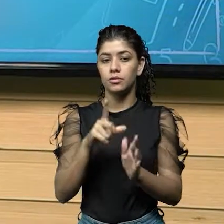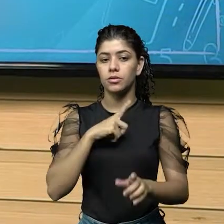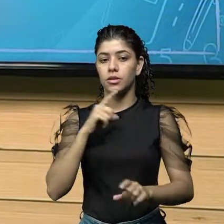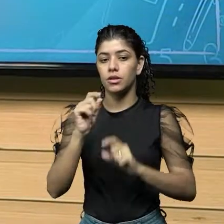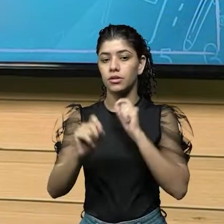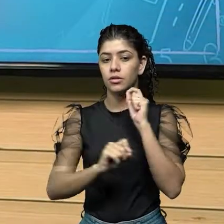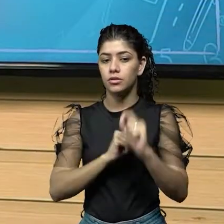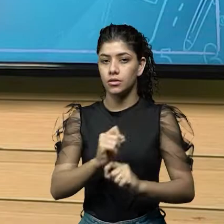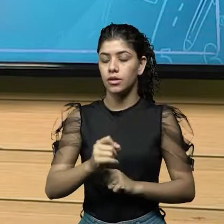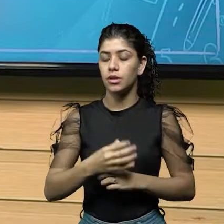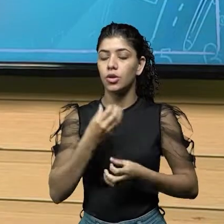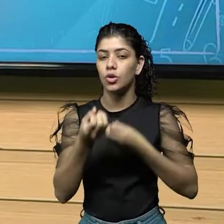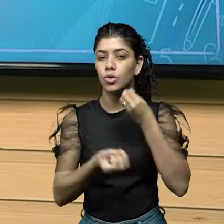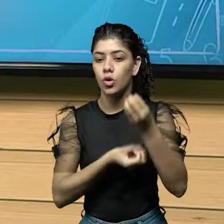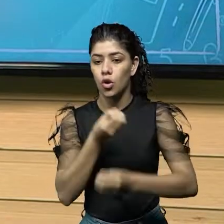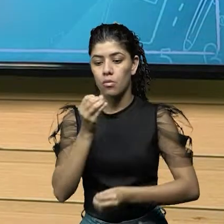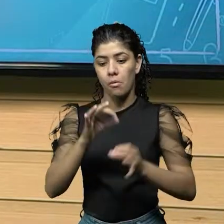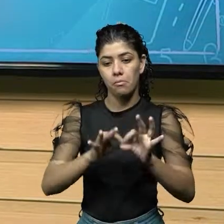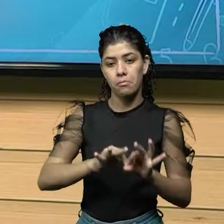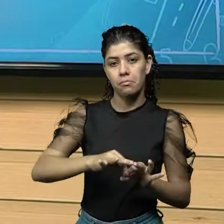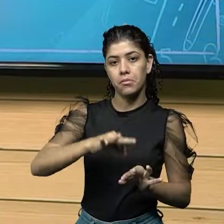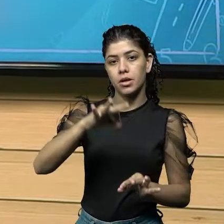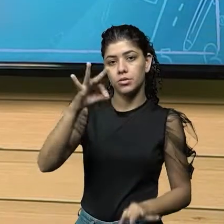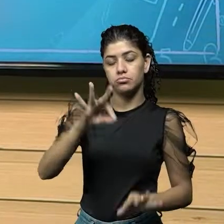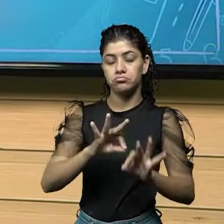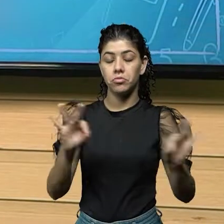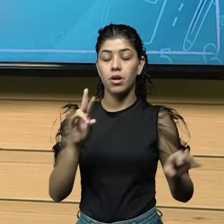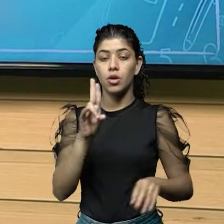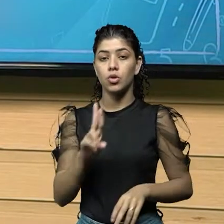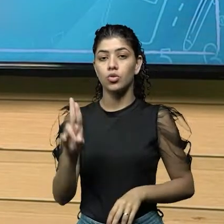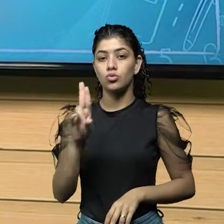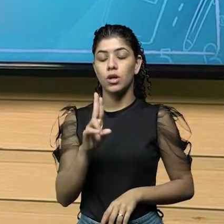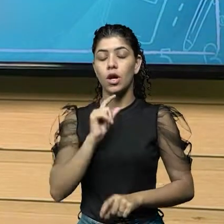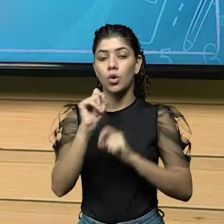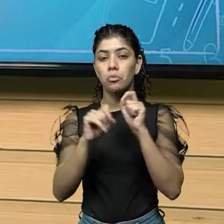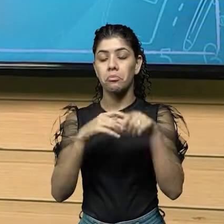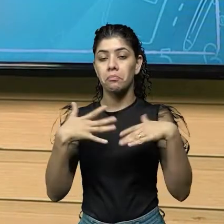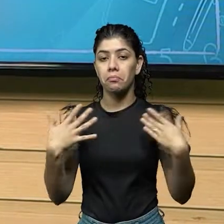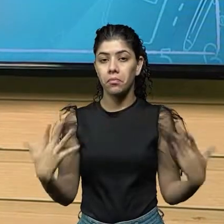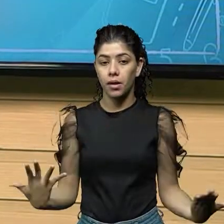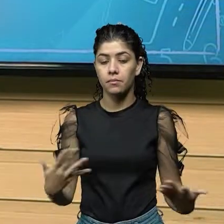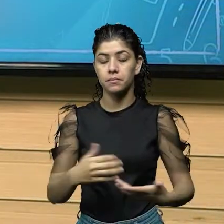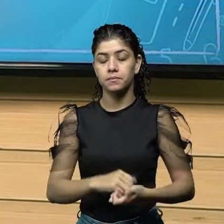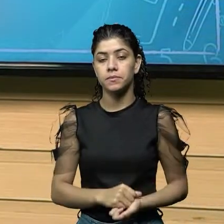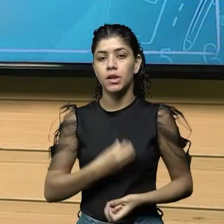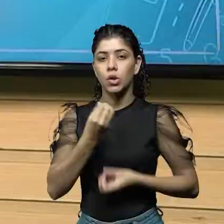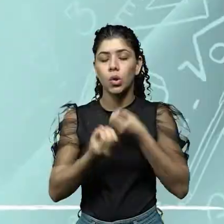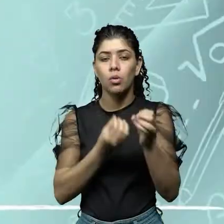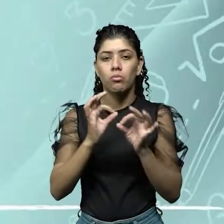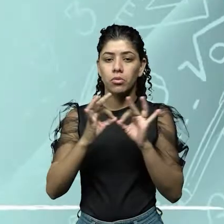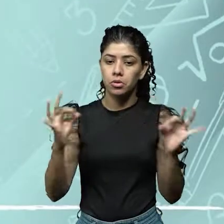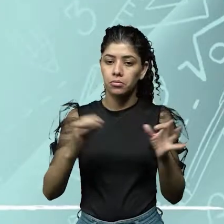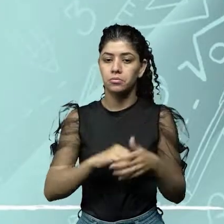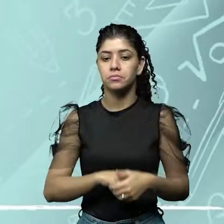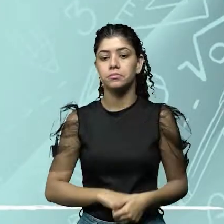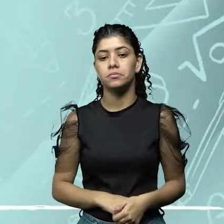a como medir e que instrumento utilizar para fazer qual medida, ou uma determinada medida.